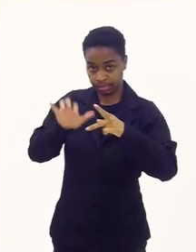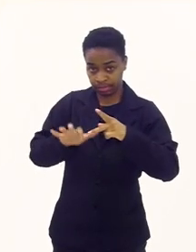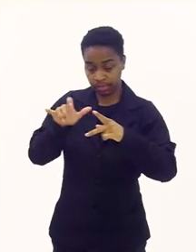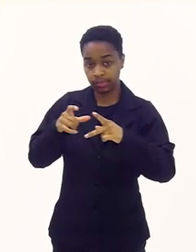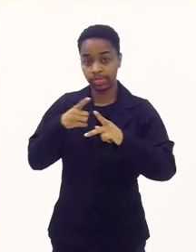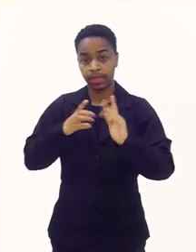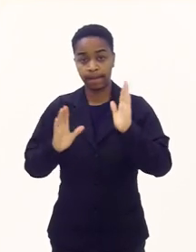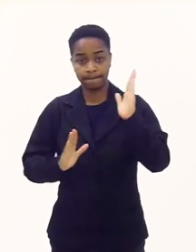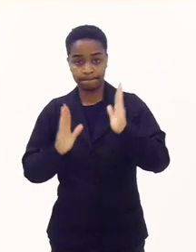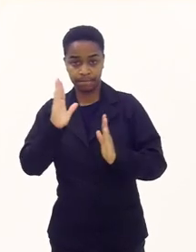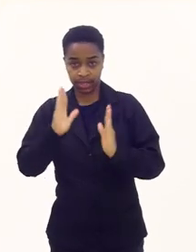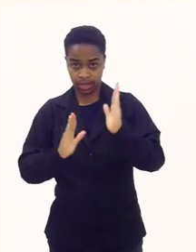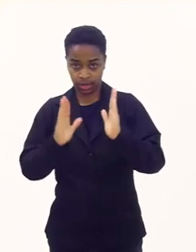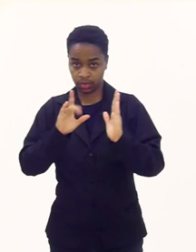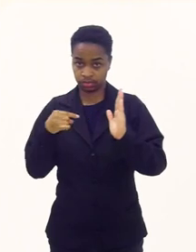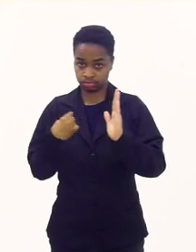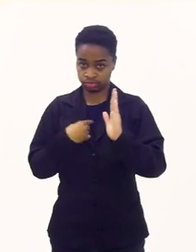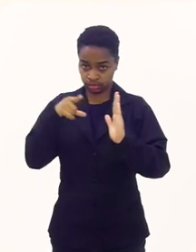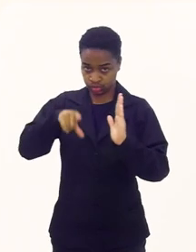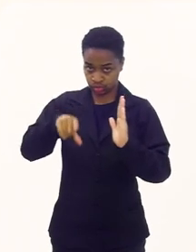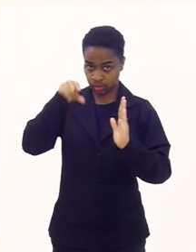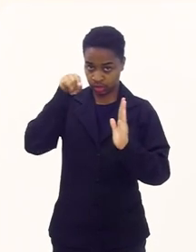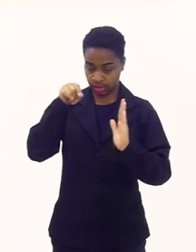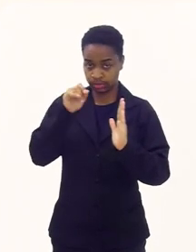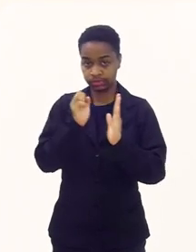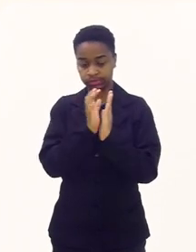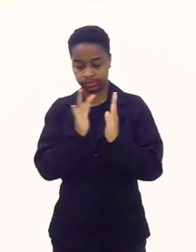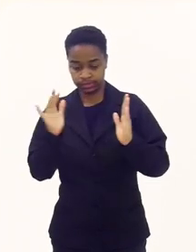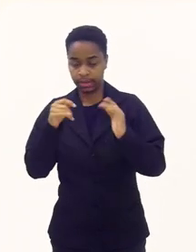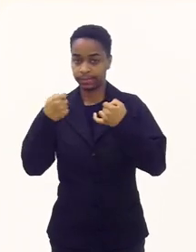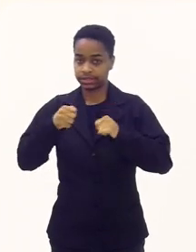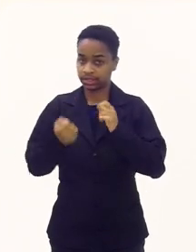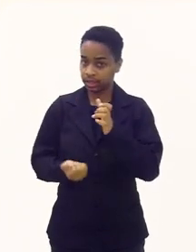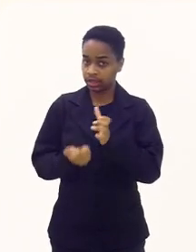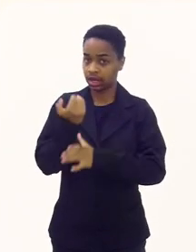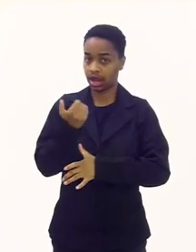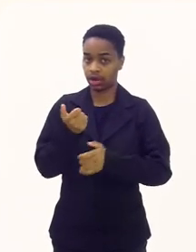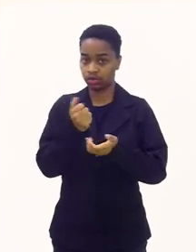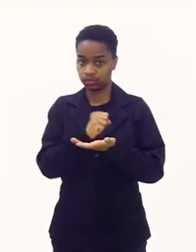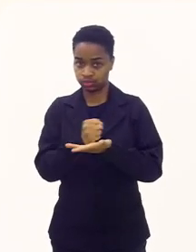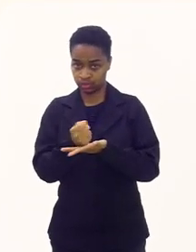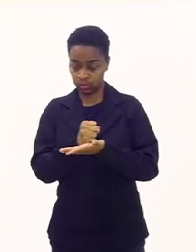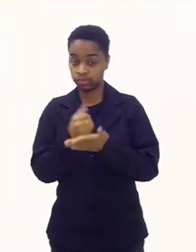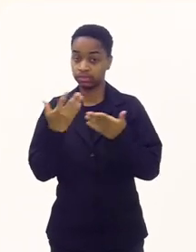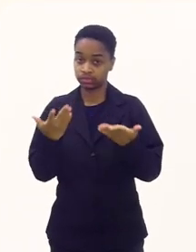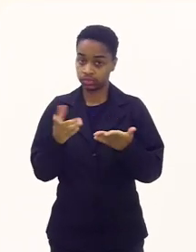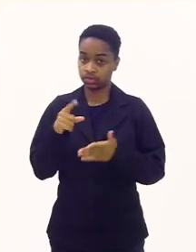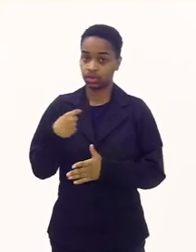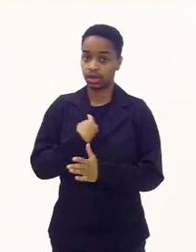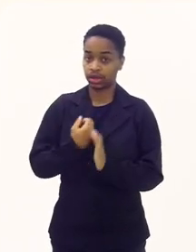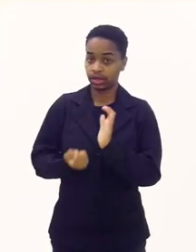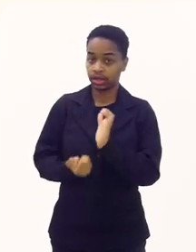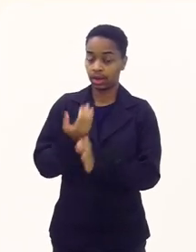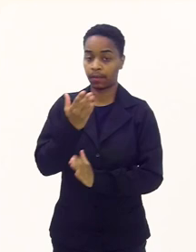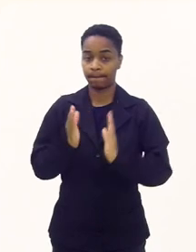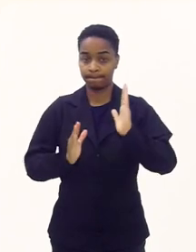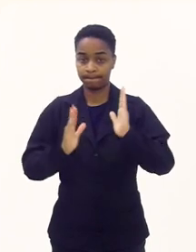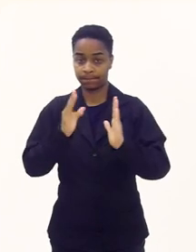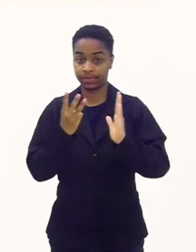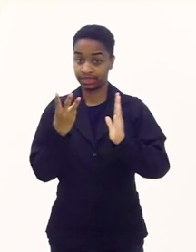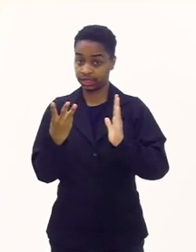num prazo que for determinado, criar um game. No nosso caso, são três dias.